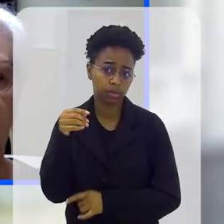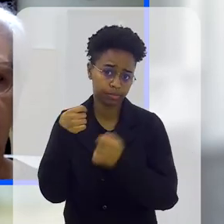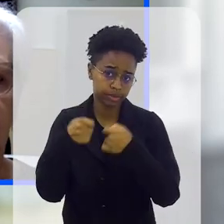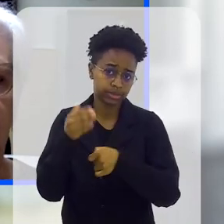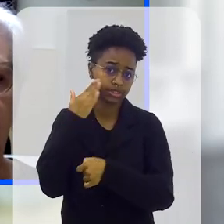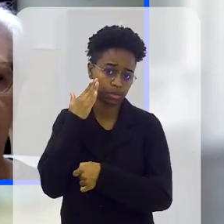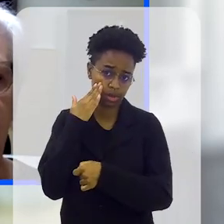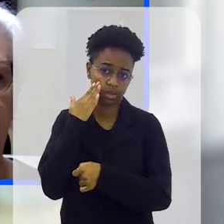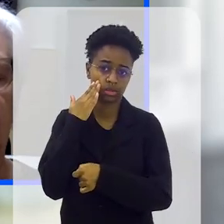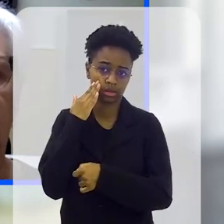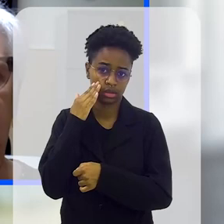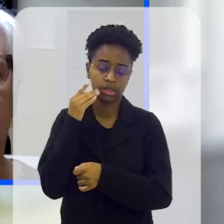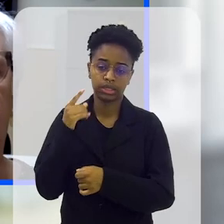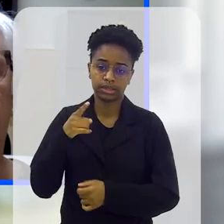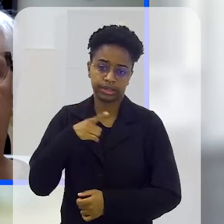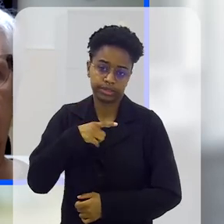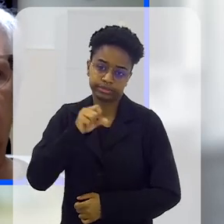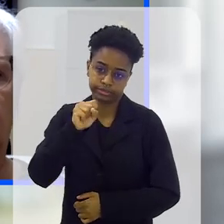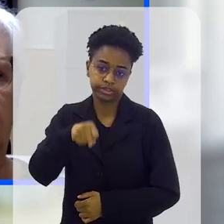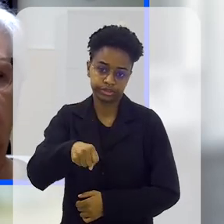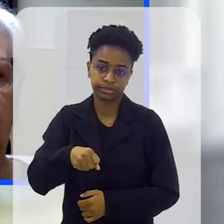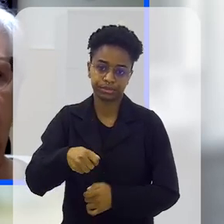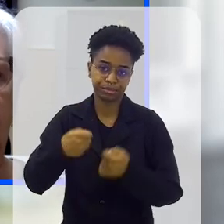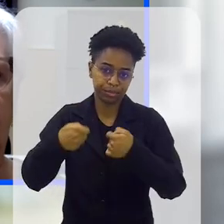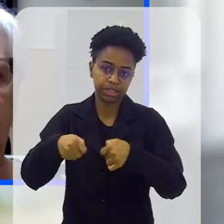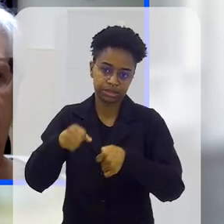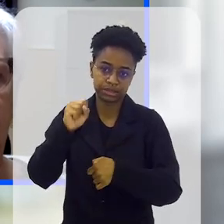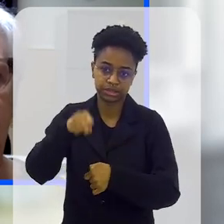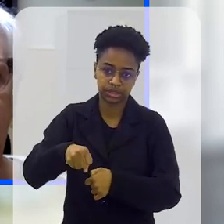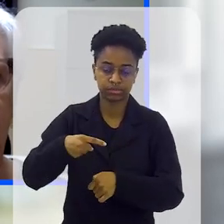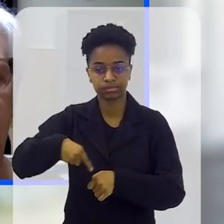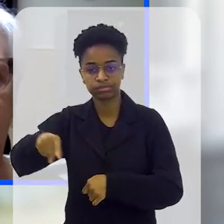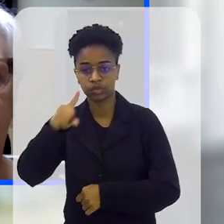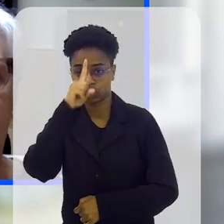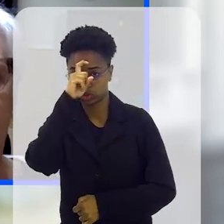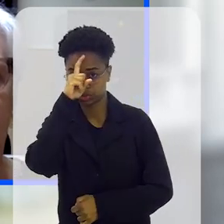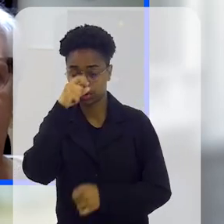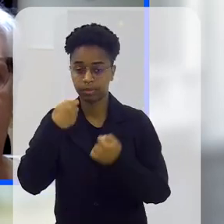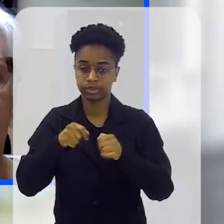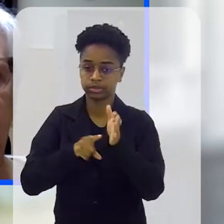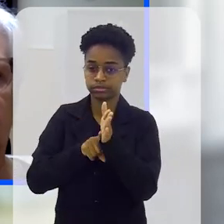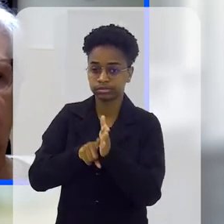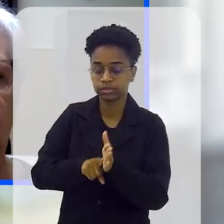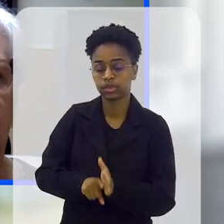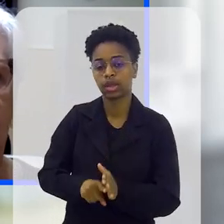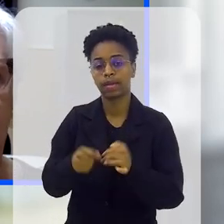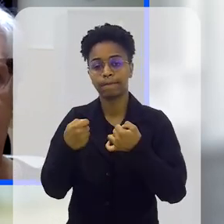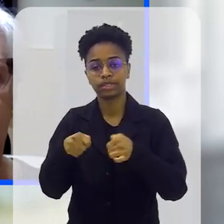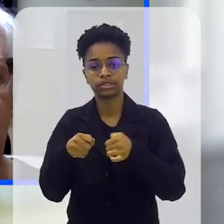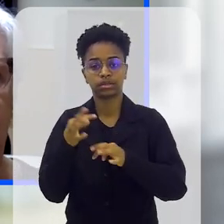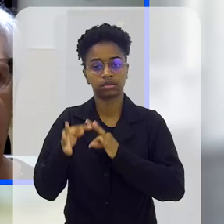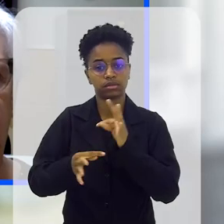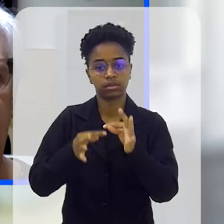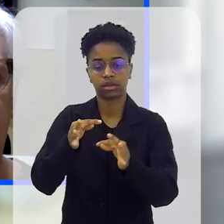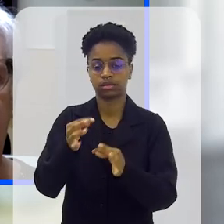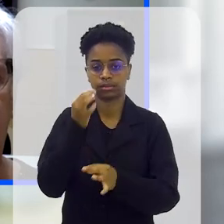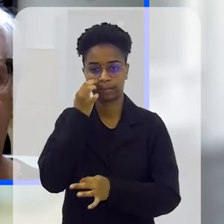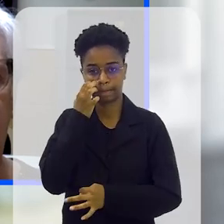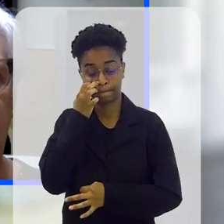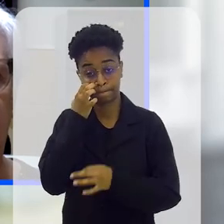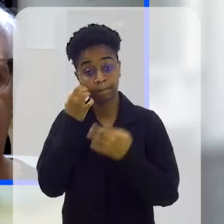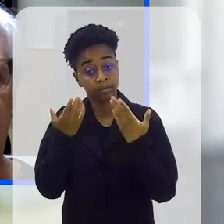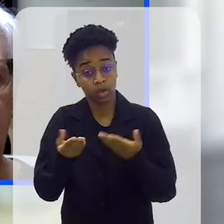adolescentes precisam saber que eles vão, sim, precisar ir ao hospital, precisar fazer exames, precisar receber tratamento,